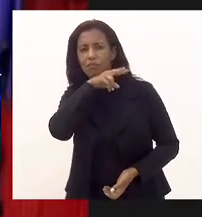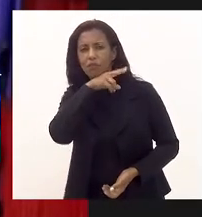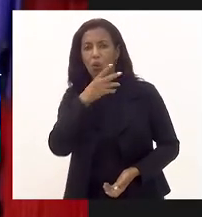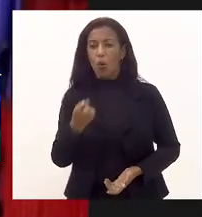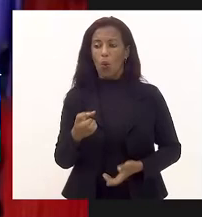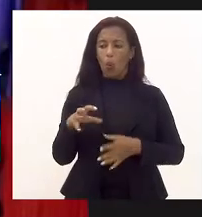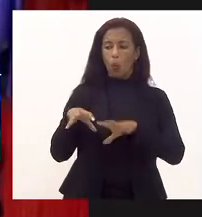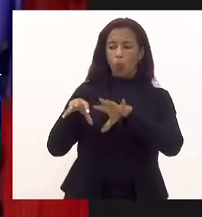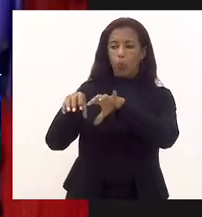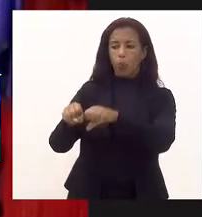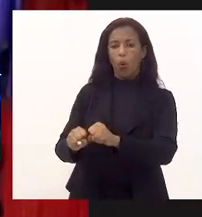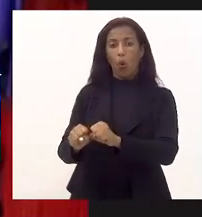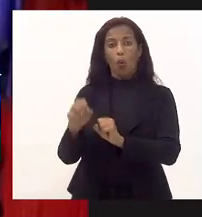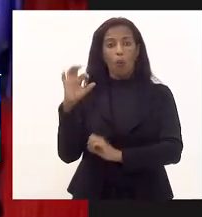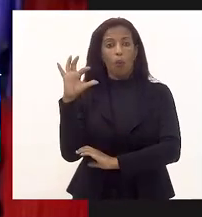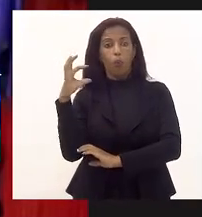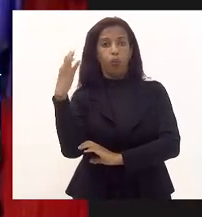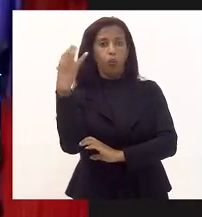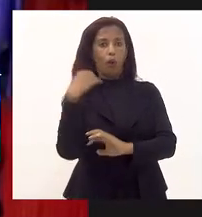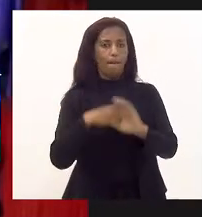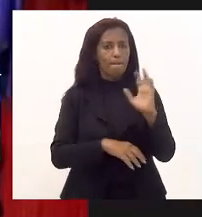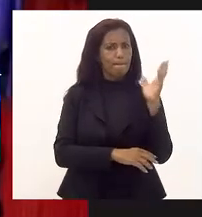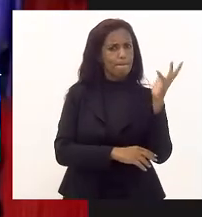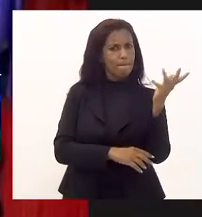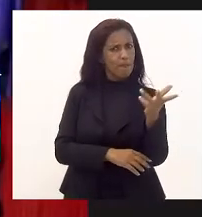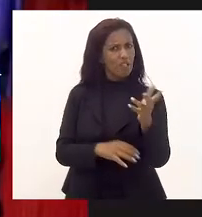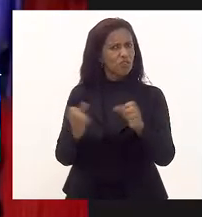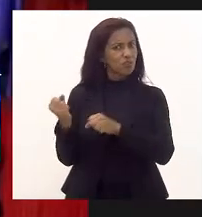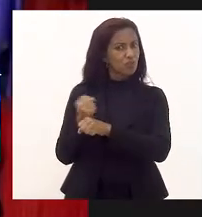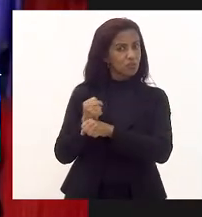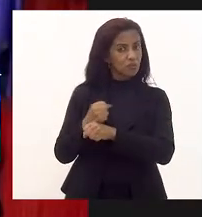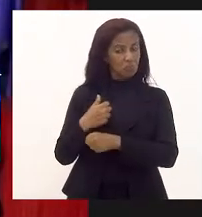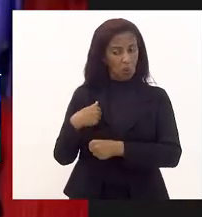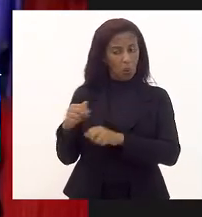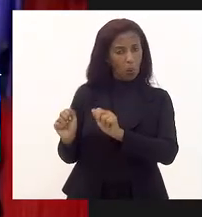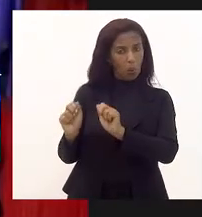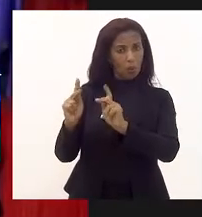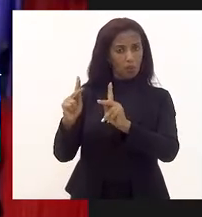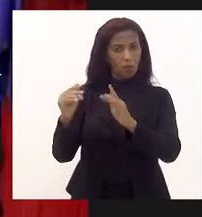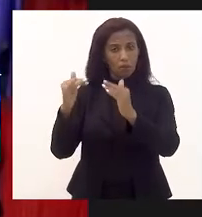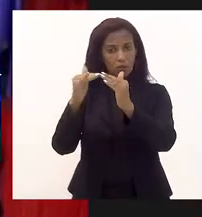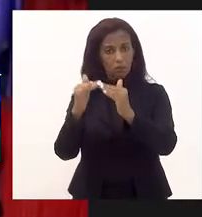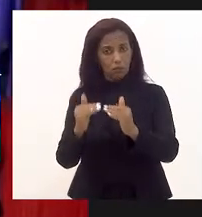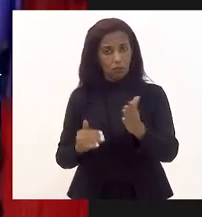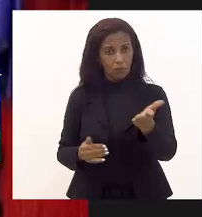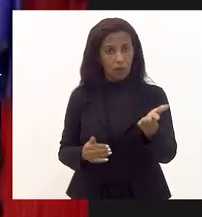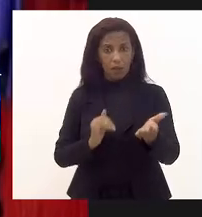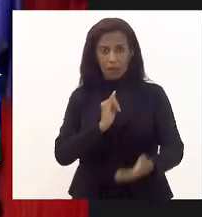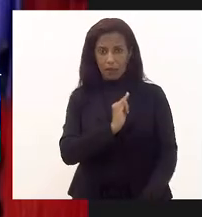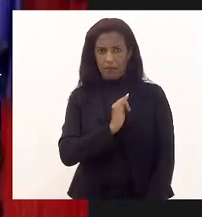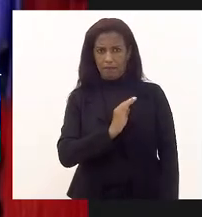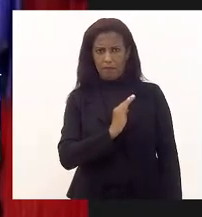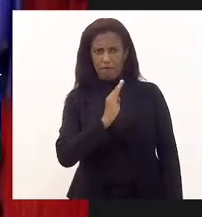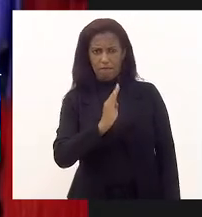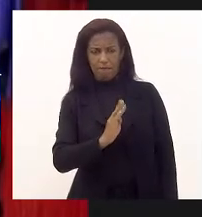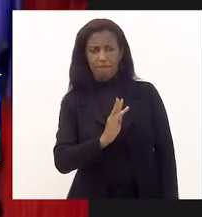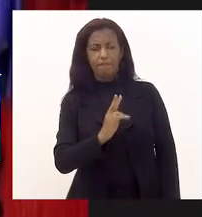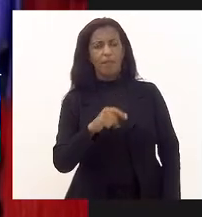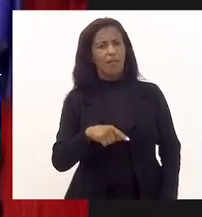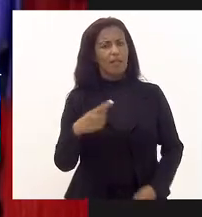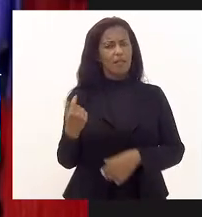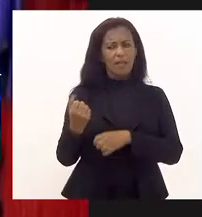capturados por órgãos ambientais por mais de um século. Ok, eu concordo sim com vocês que o IBV é uma instituição centenária,